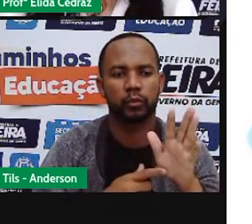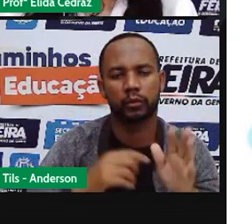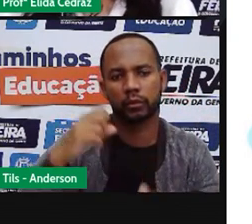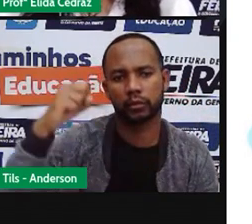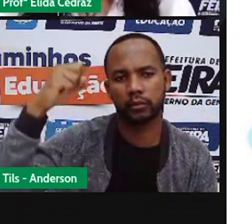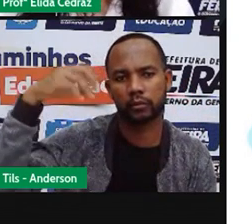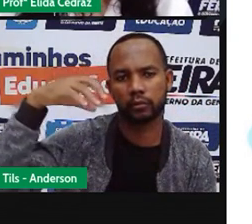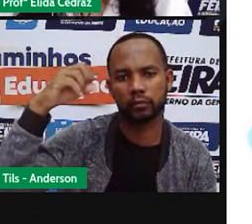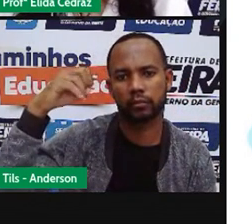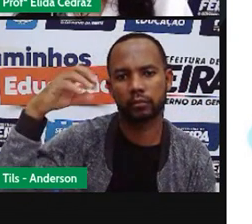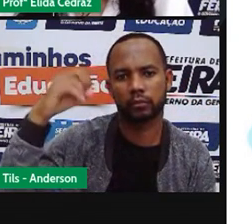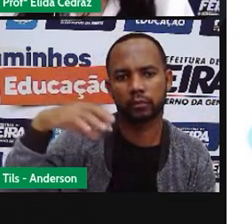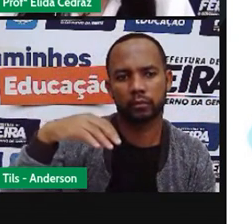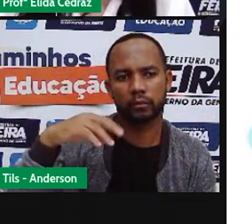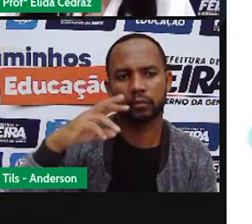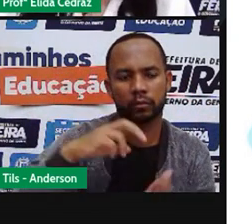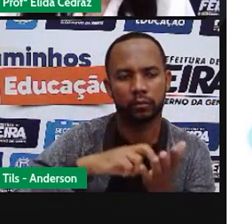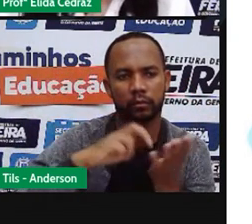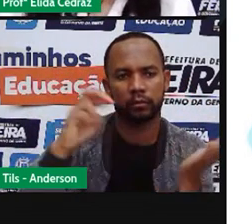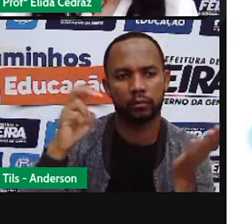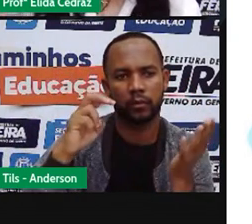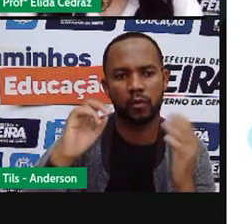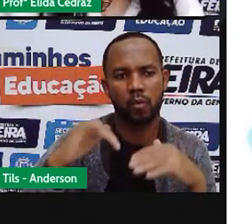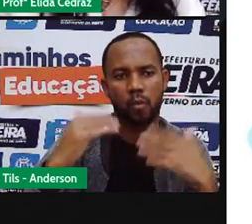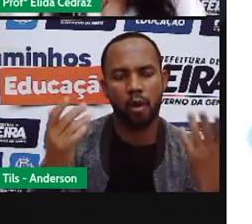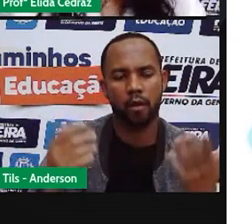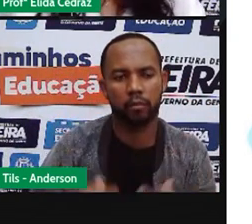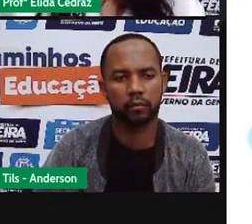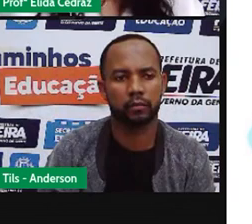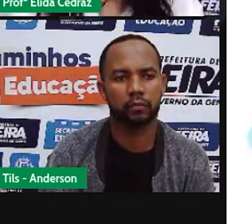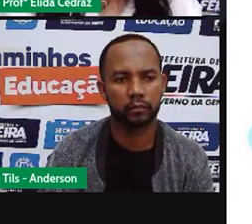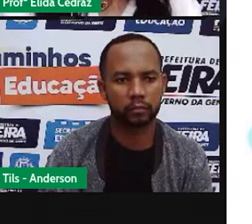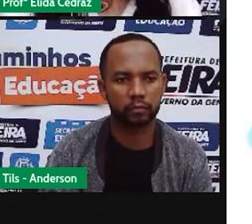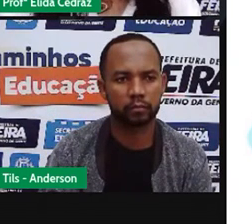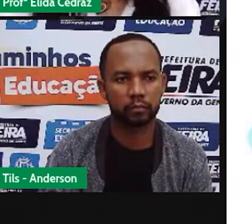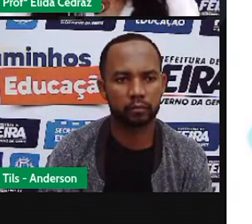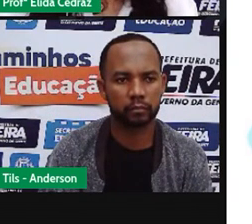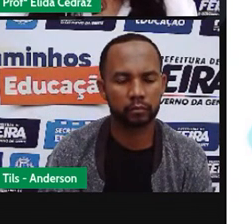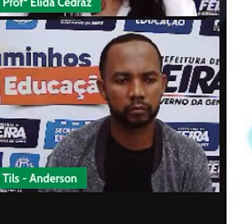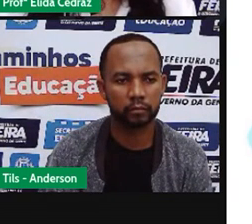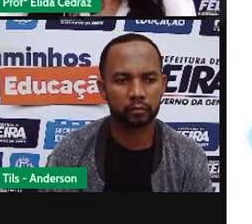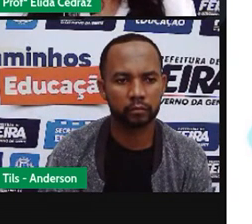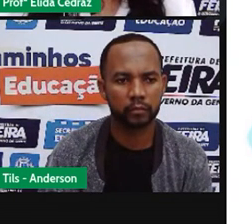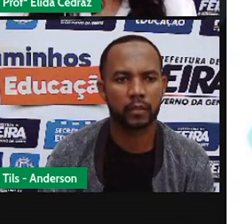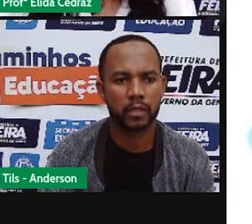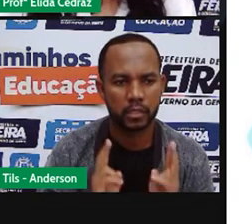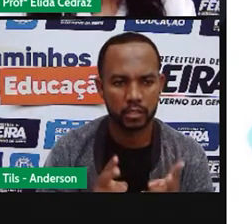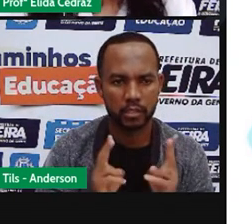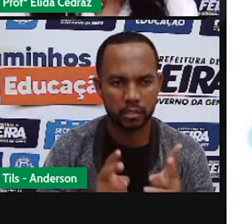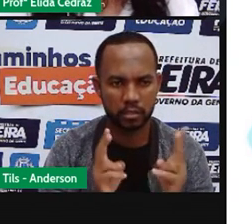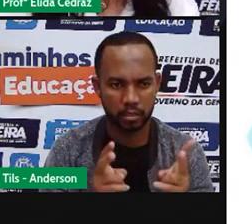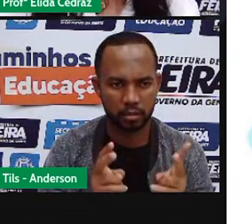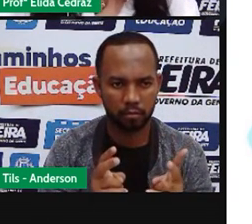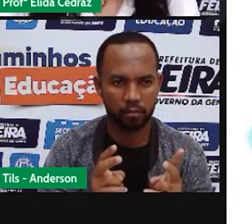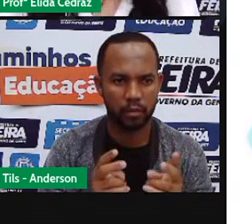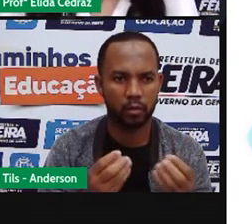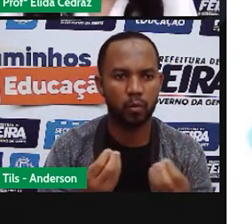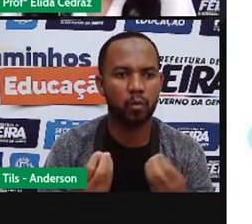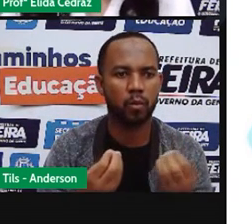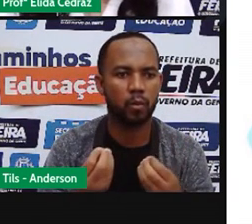é o sol da manhã? O sol da manhã sempre está iluminando do nosso lado